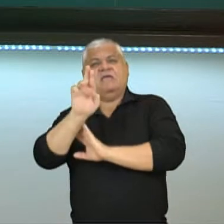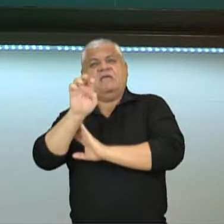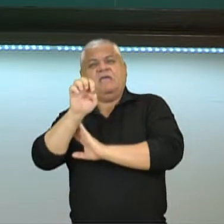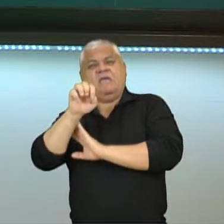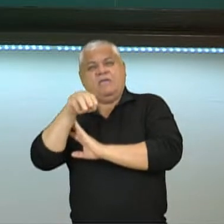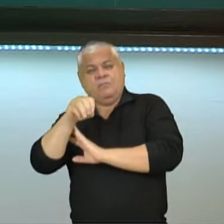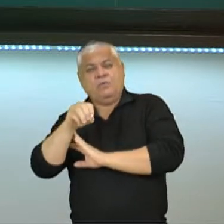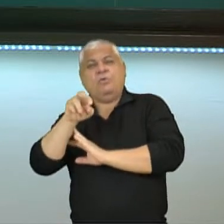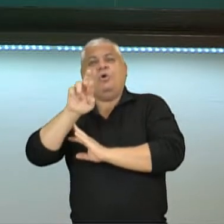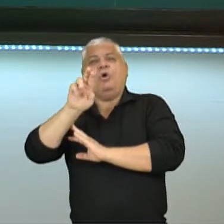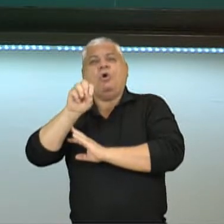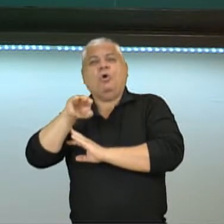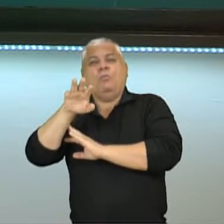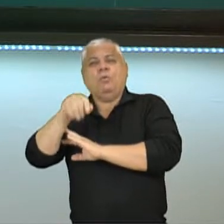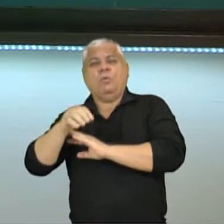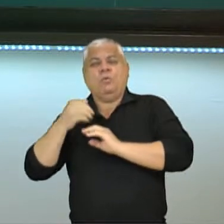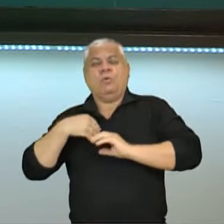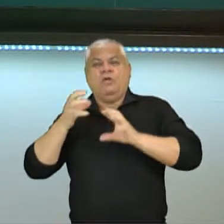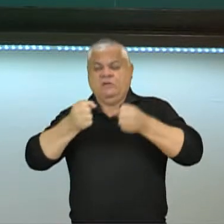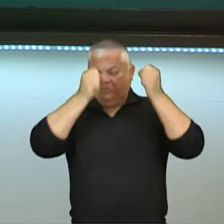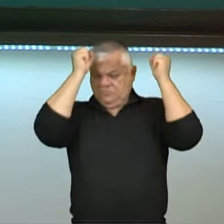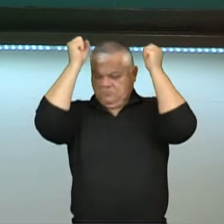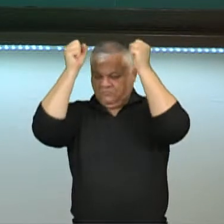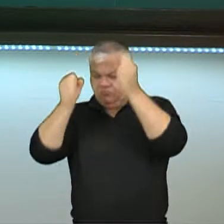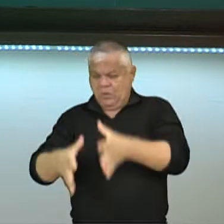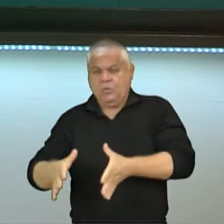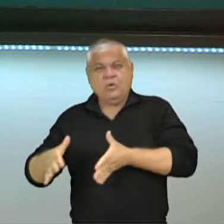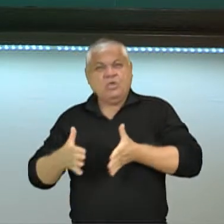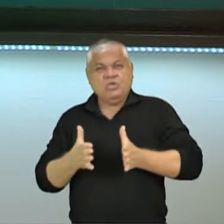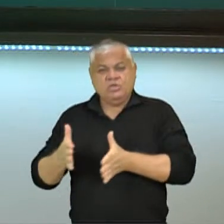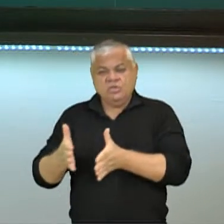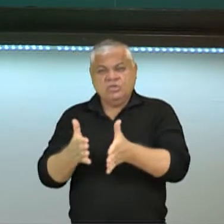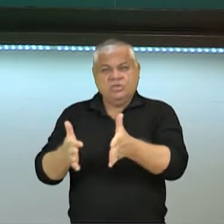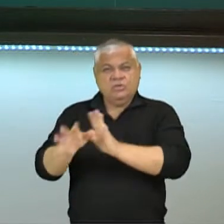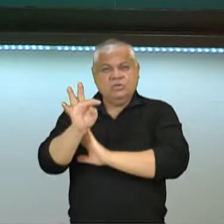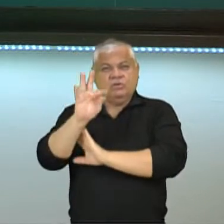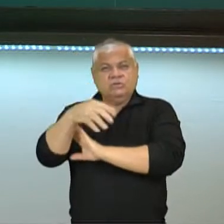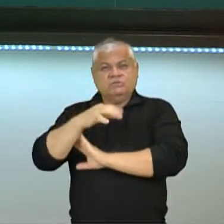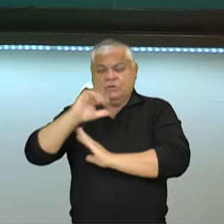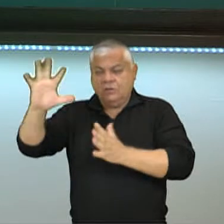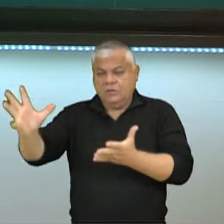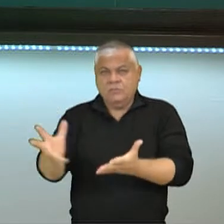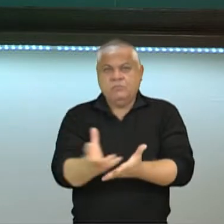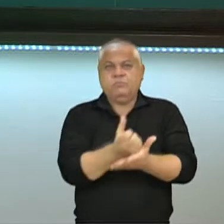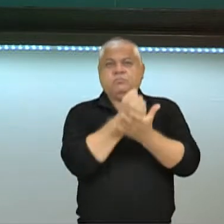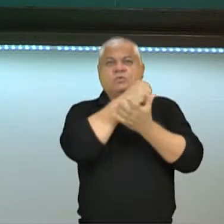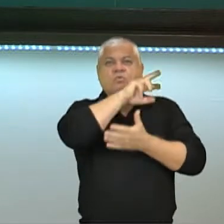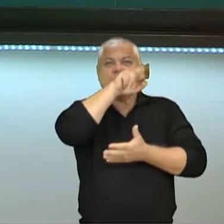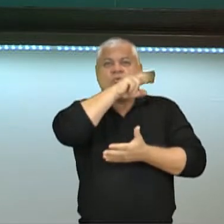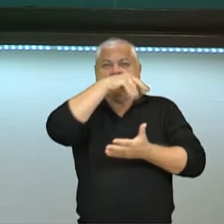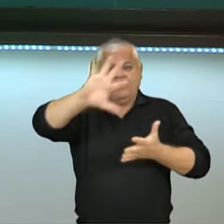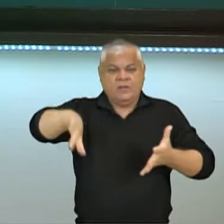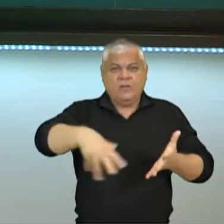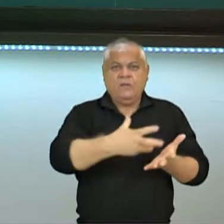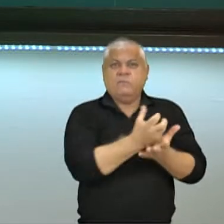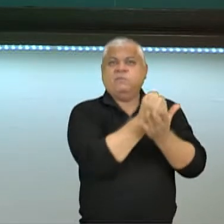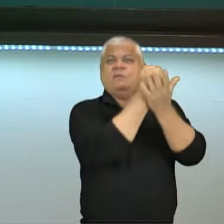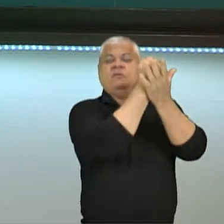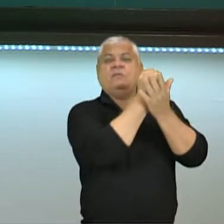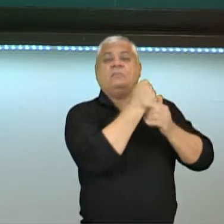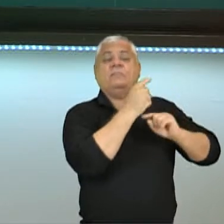gêmeos são jogados no rio Tigre, no rio Tibre, desculpa, e nesse rio eles são resgatados por uma loba e a loba cuida deles até que